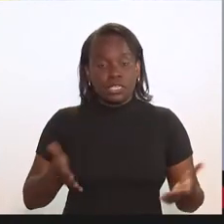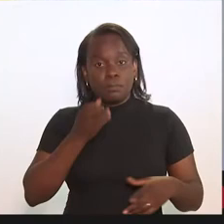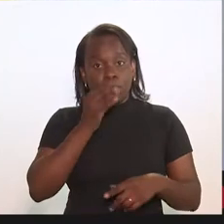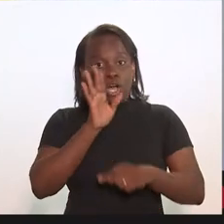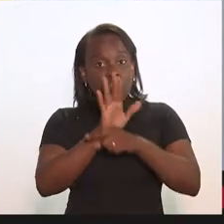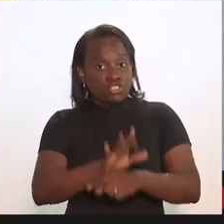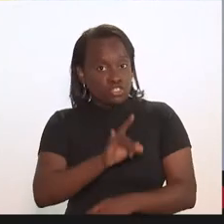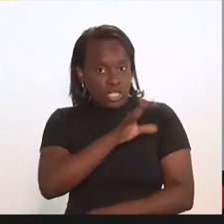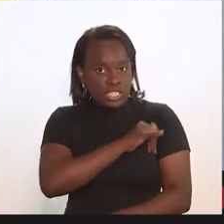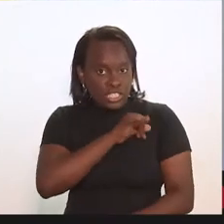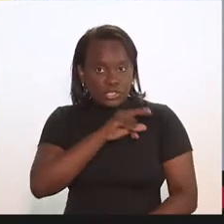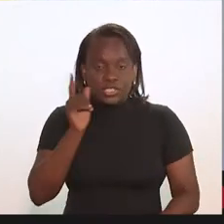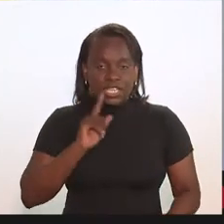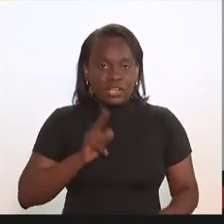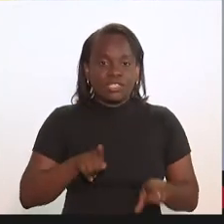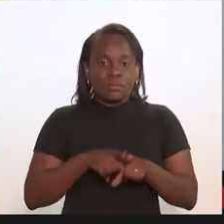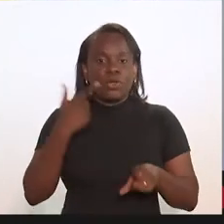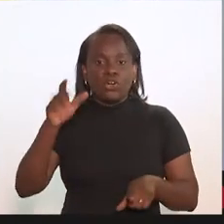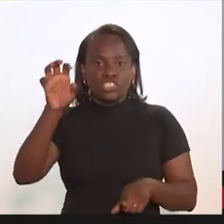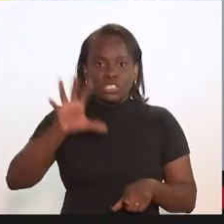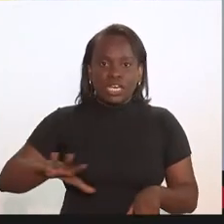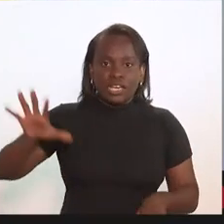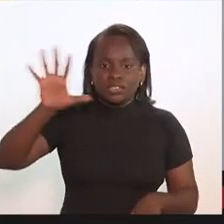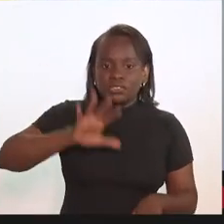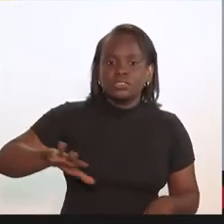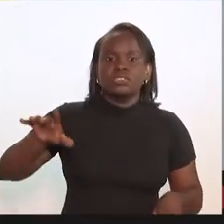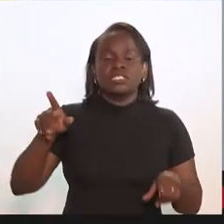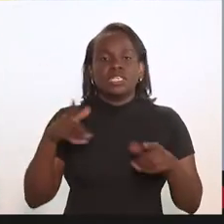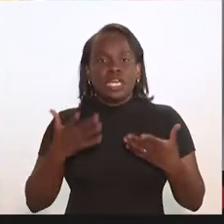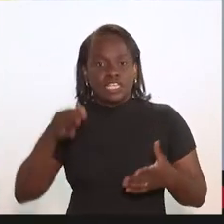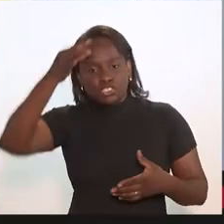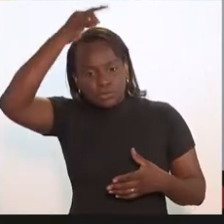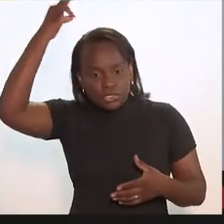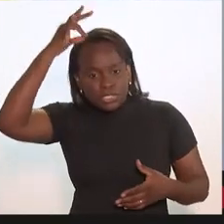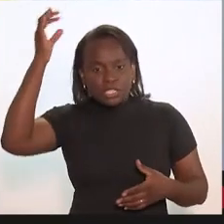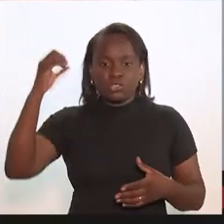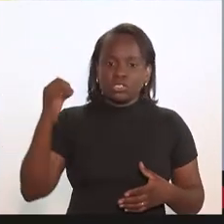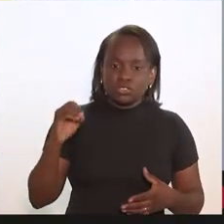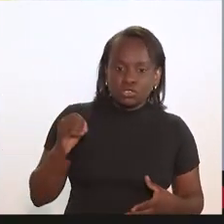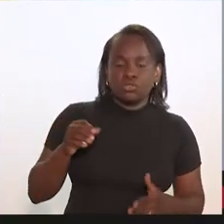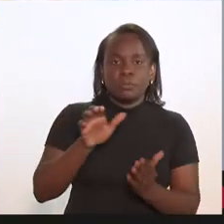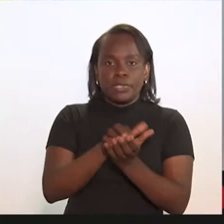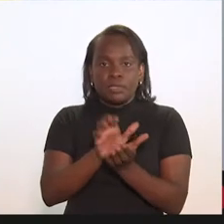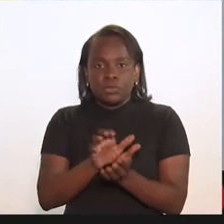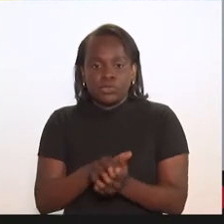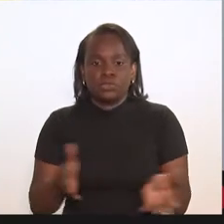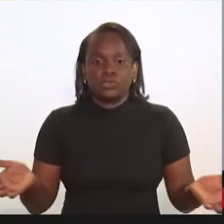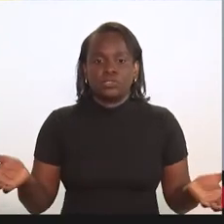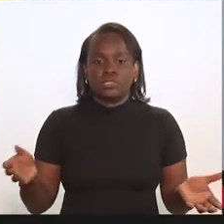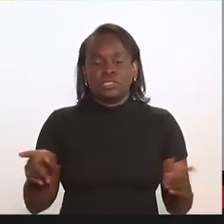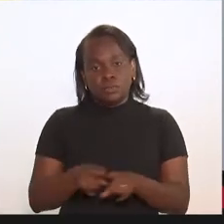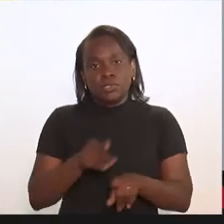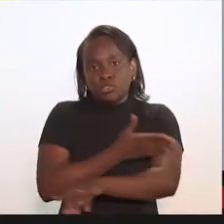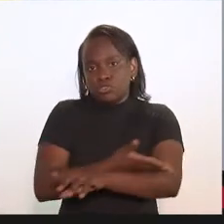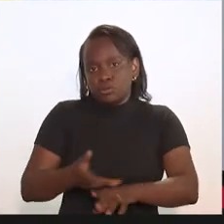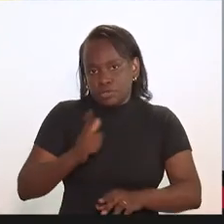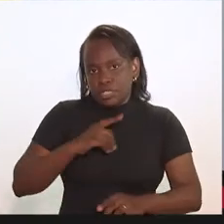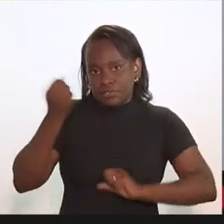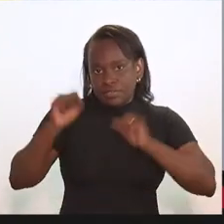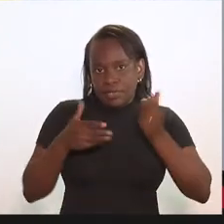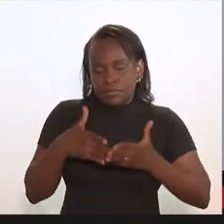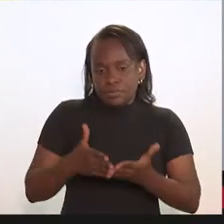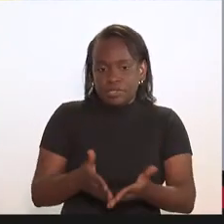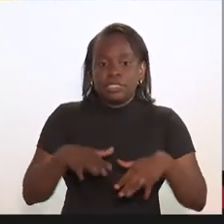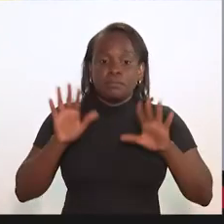Isso não beneficiou apenas o Rio de Janeiro, beneficiou outros estados como o Espírito Santo, como o Rio Grande do Sul, como o Pernambuco, também tem tradição naval.